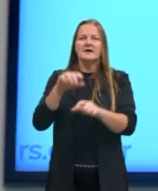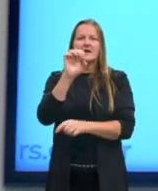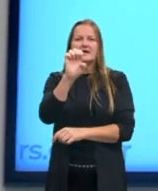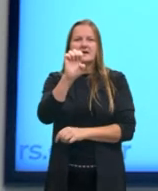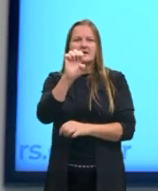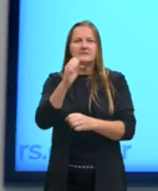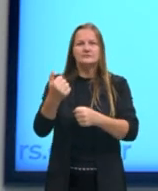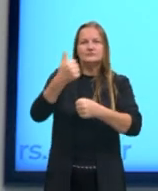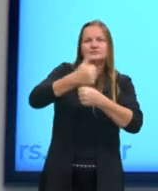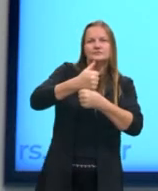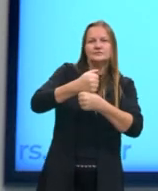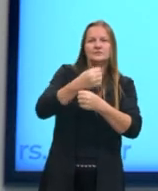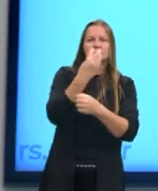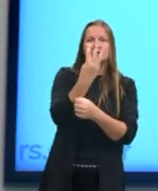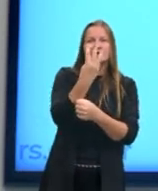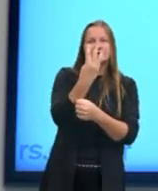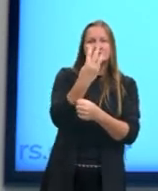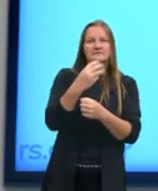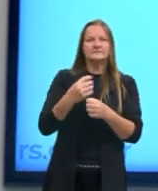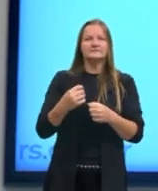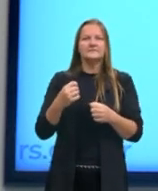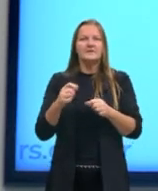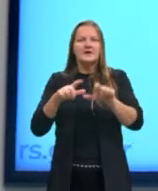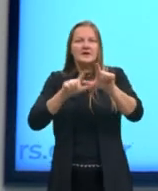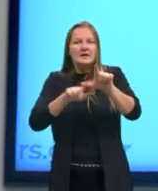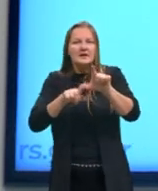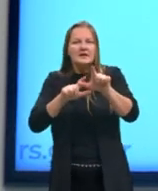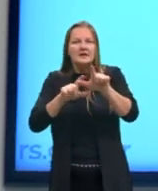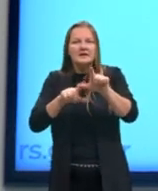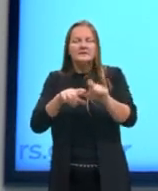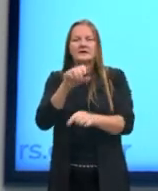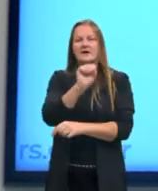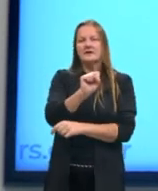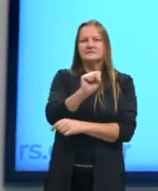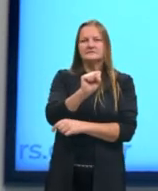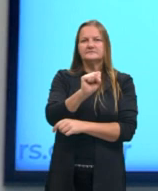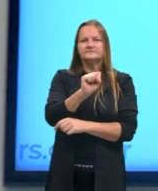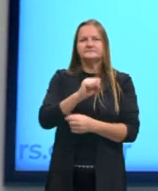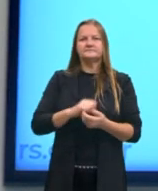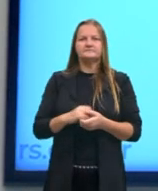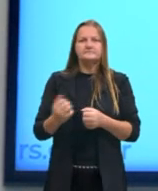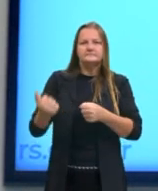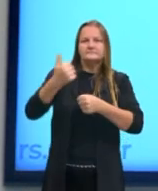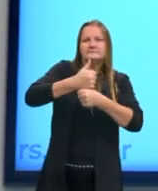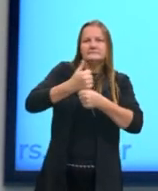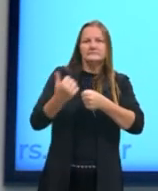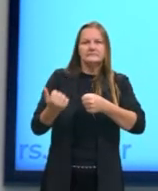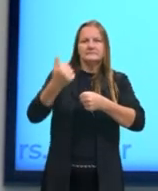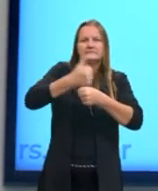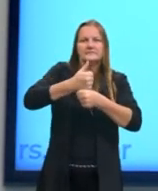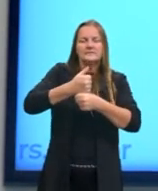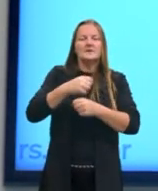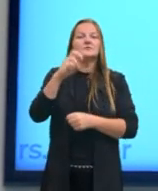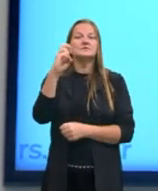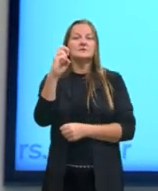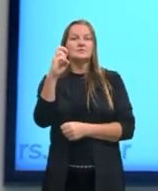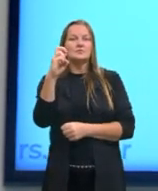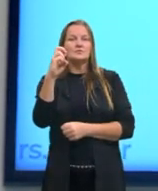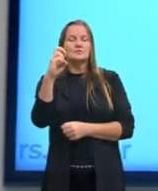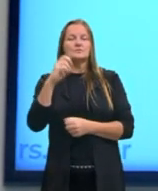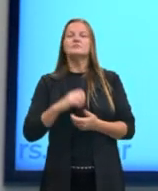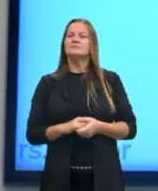trocadas por 3. Todas as letras S foram trocadas por 5.